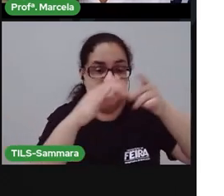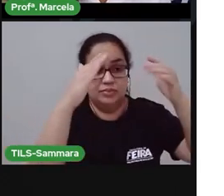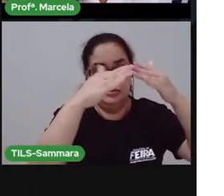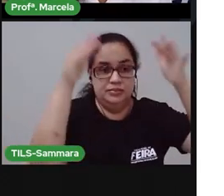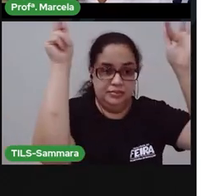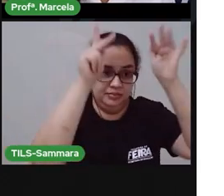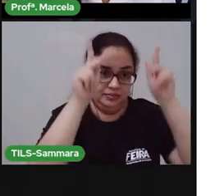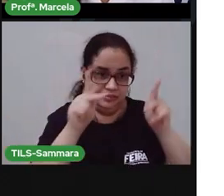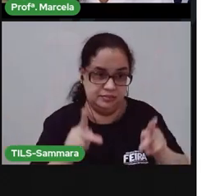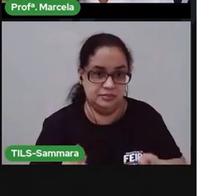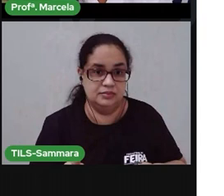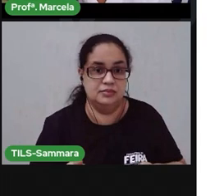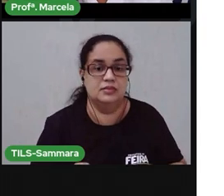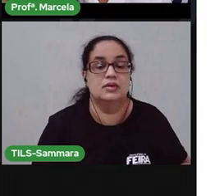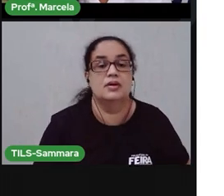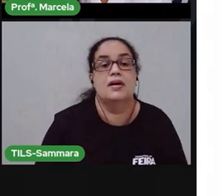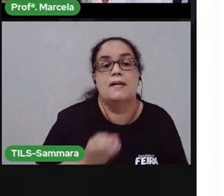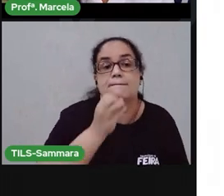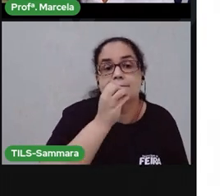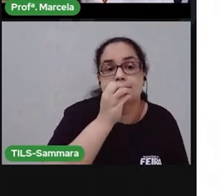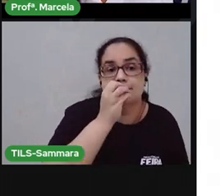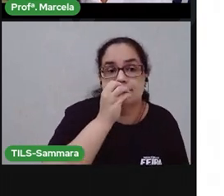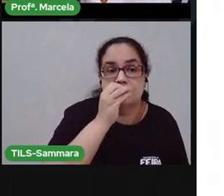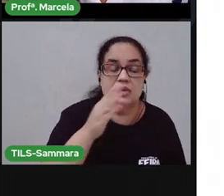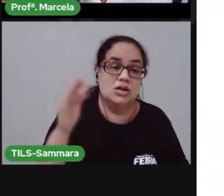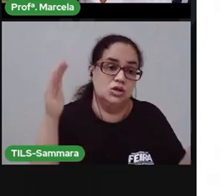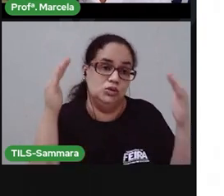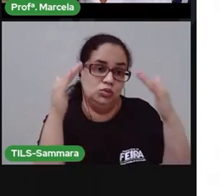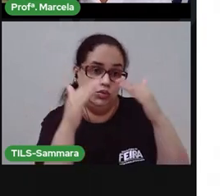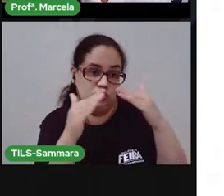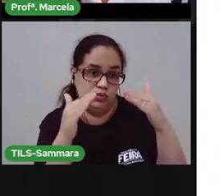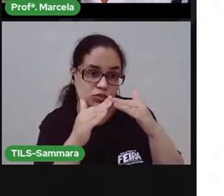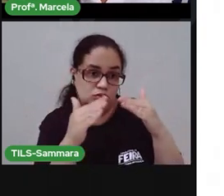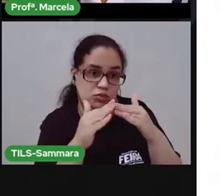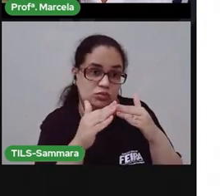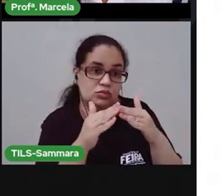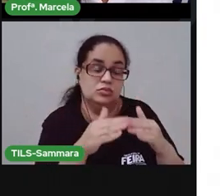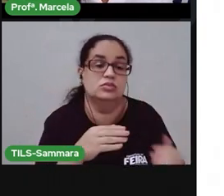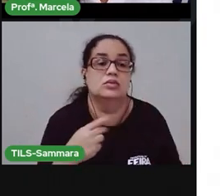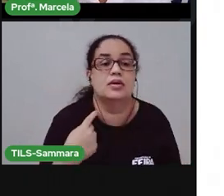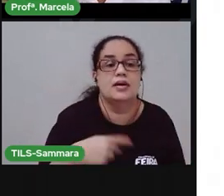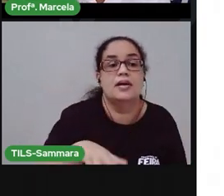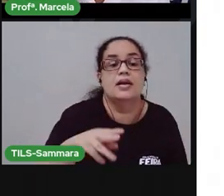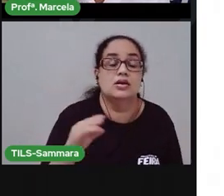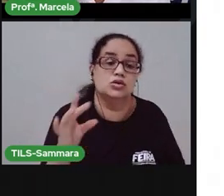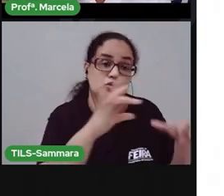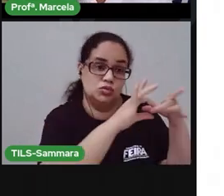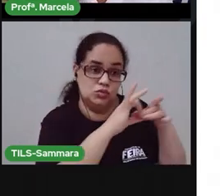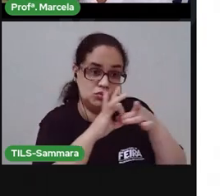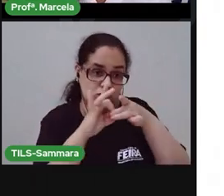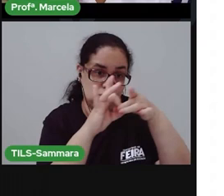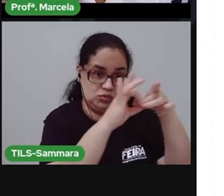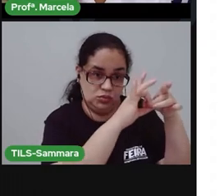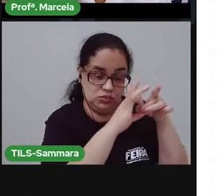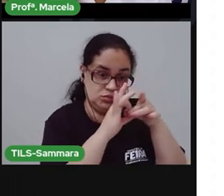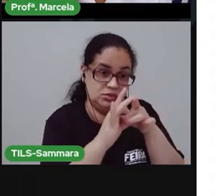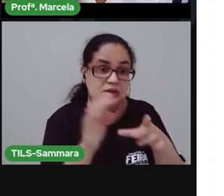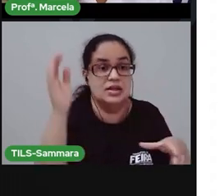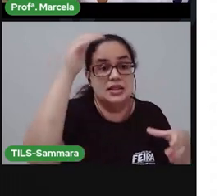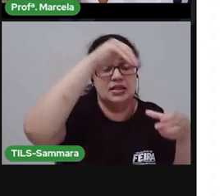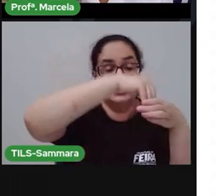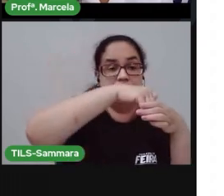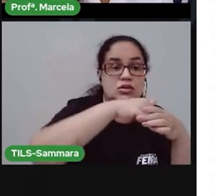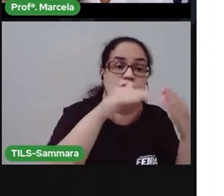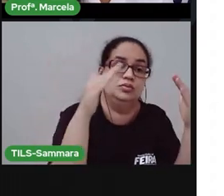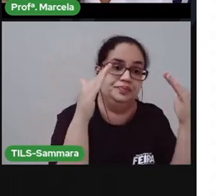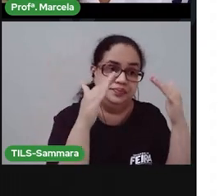um lar, ele é mais do que uma casa, uma moradia. São as relações que estão estabelecidas dentro desse lar,